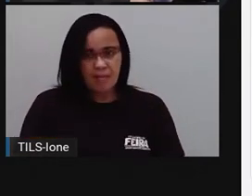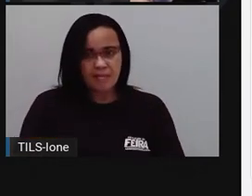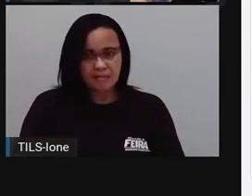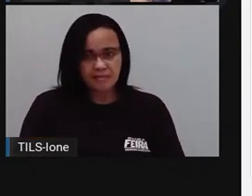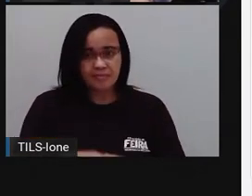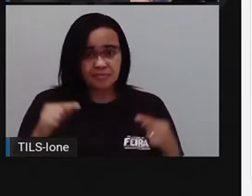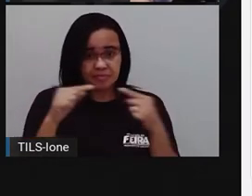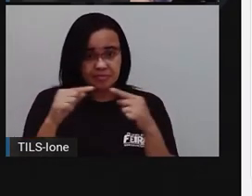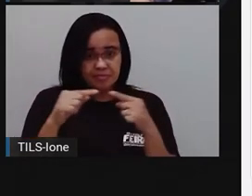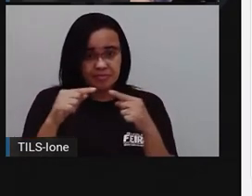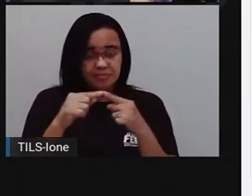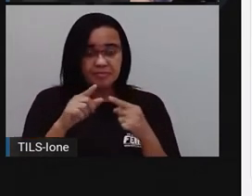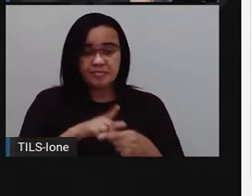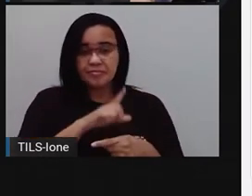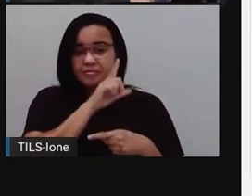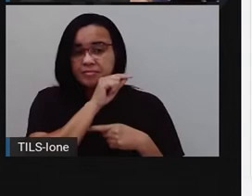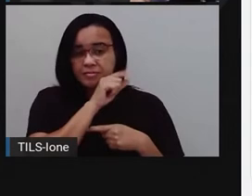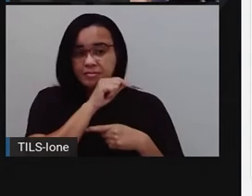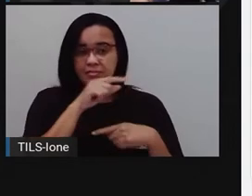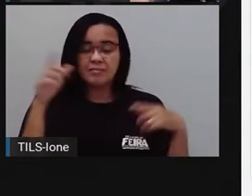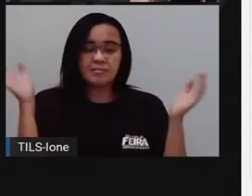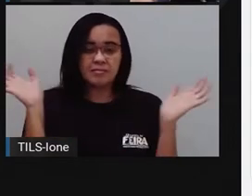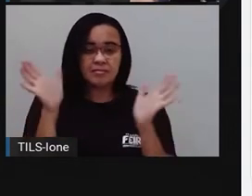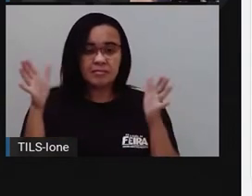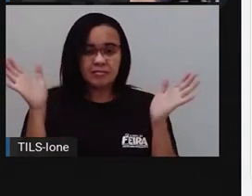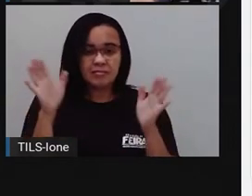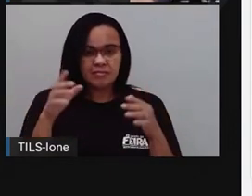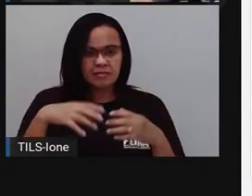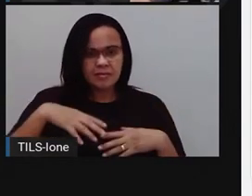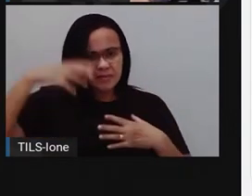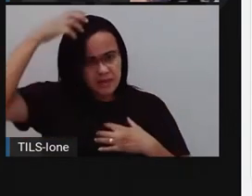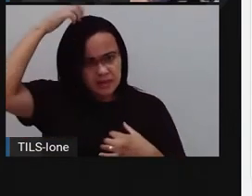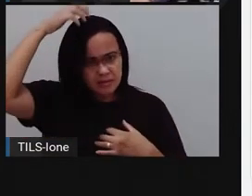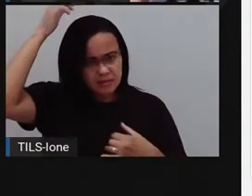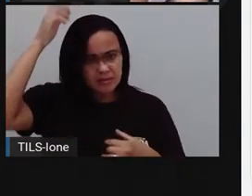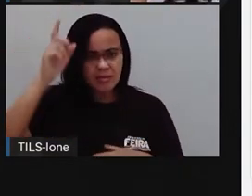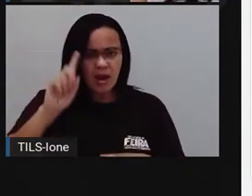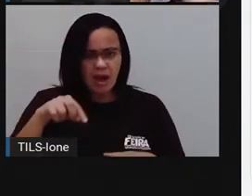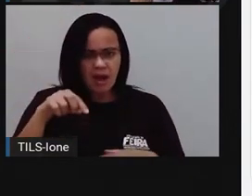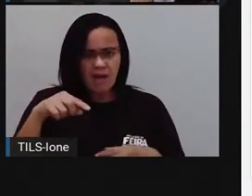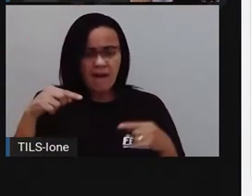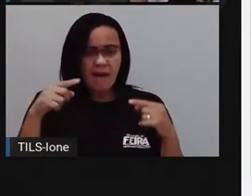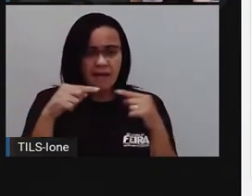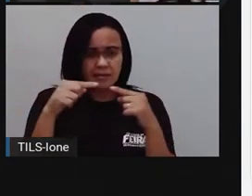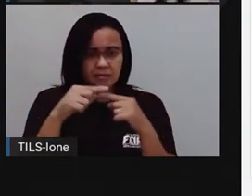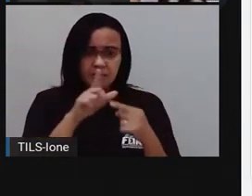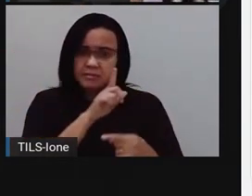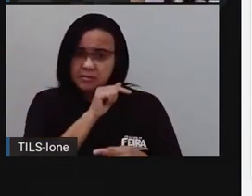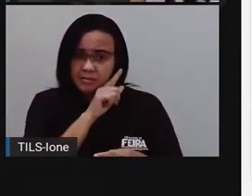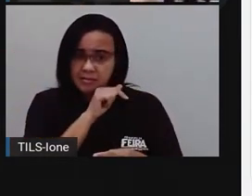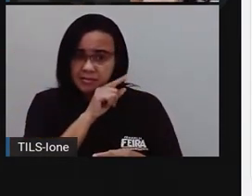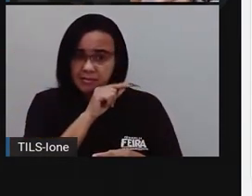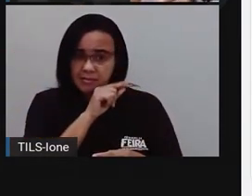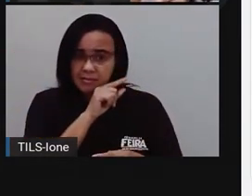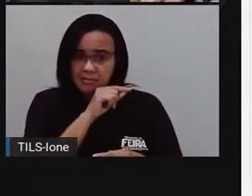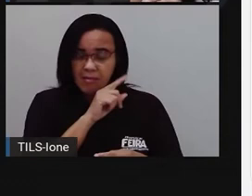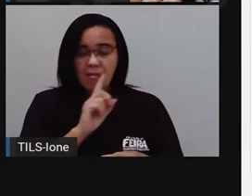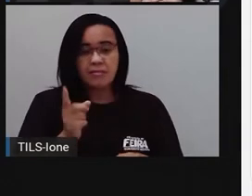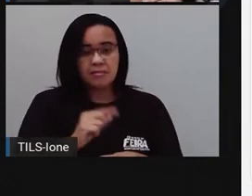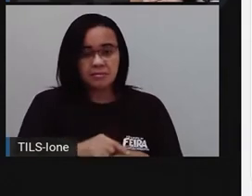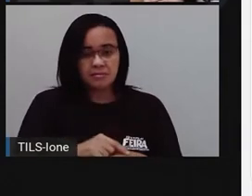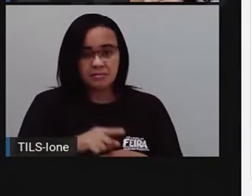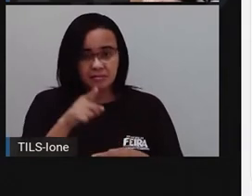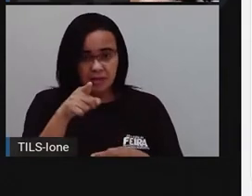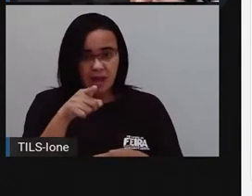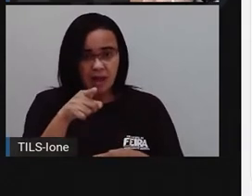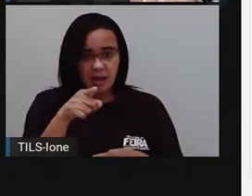ave. Agora, o saguí é uma ave? Não. A arara